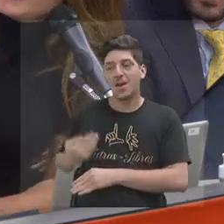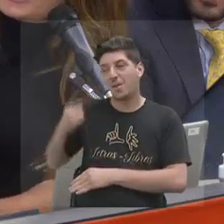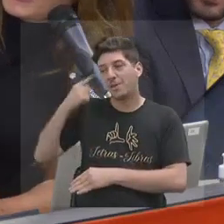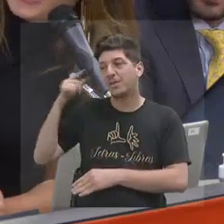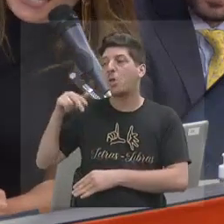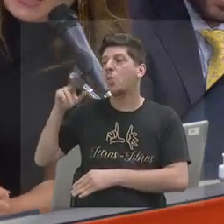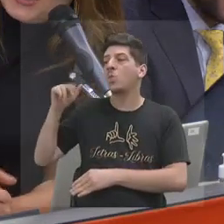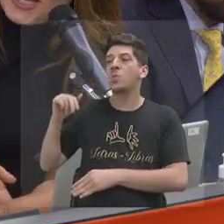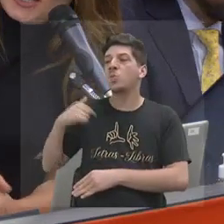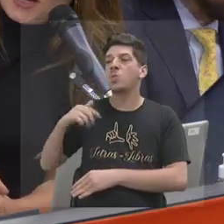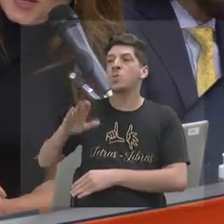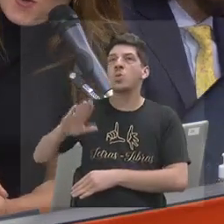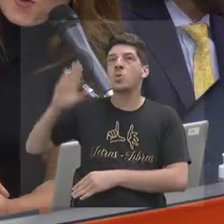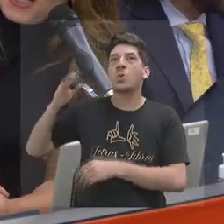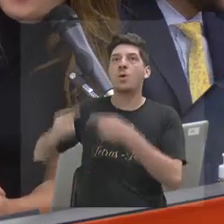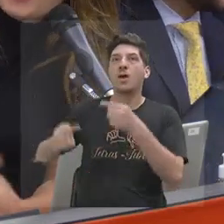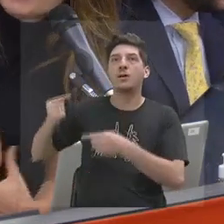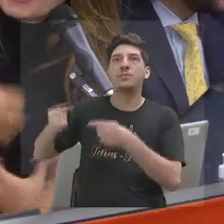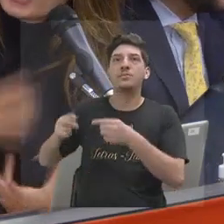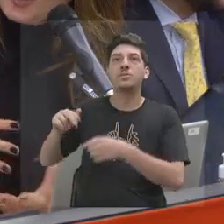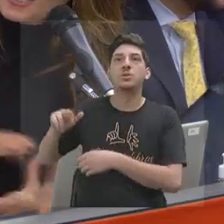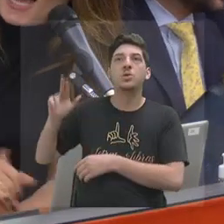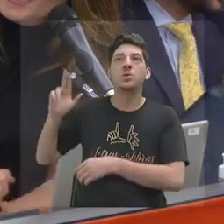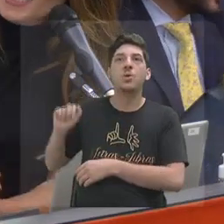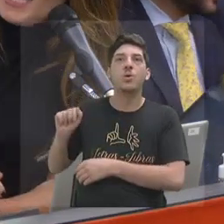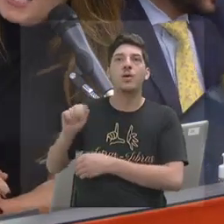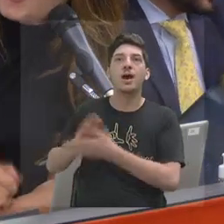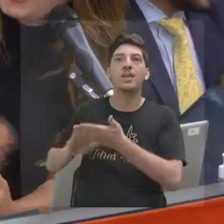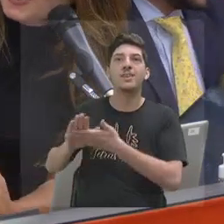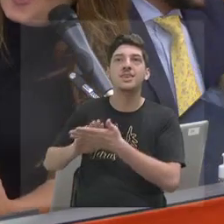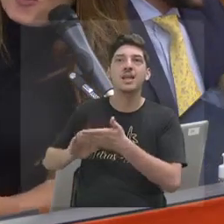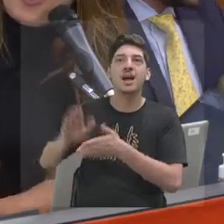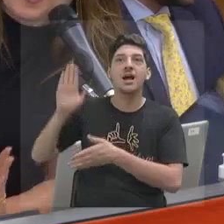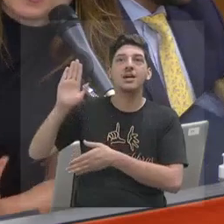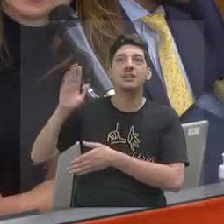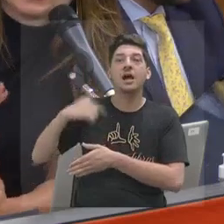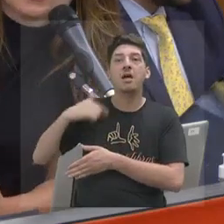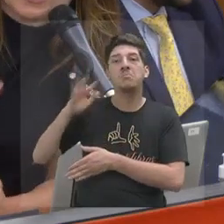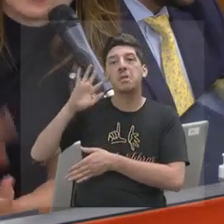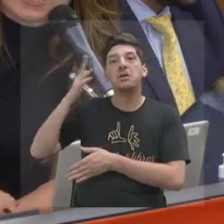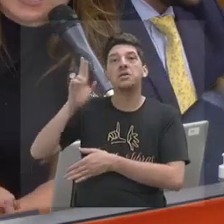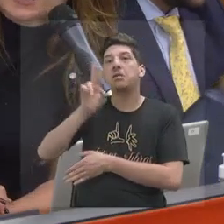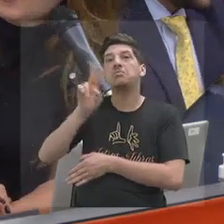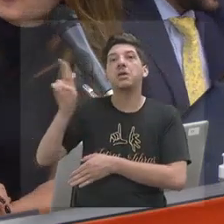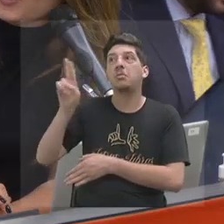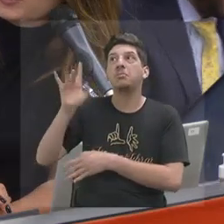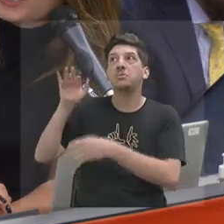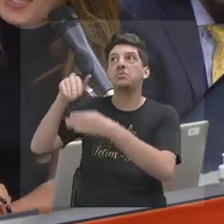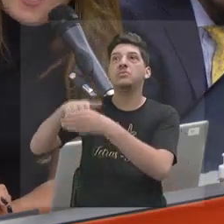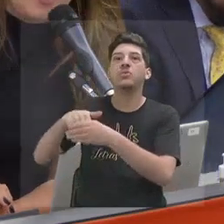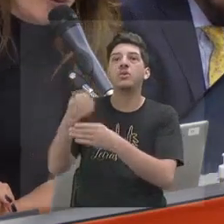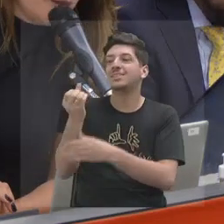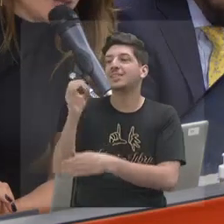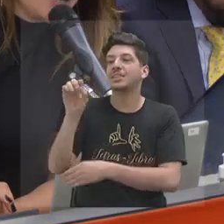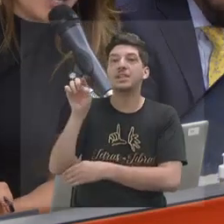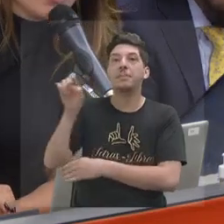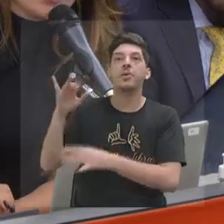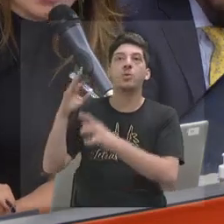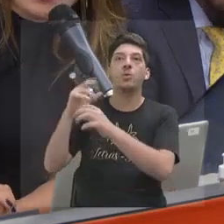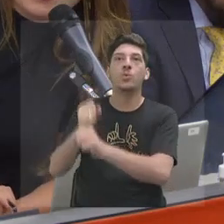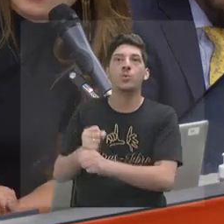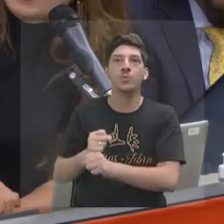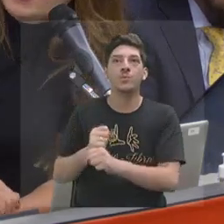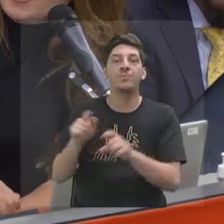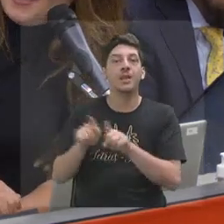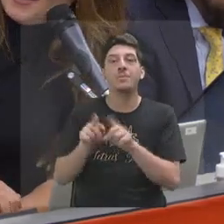seria candidata de jeito nenhum, que nunca candidatou a nada e, quando colocou o nome à disposição, teve 60 mil votos. O mesmo caso